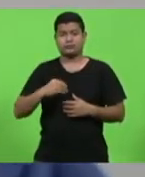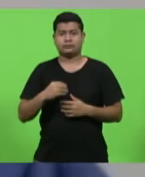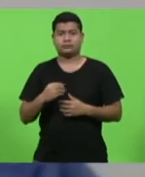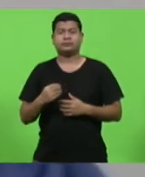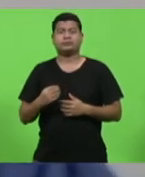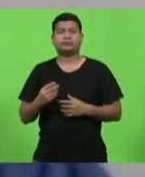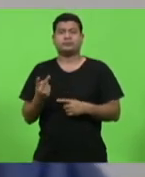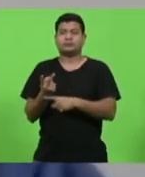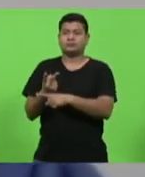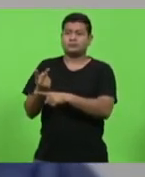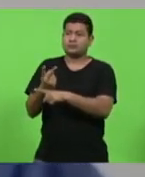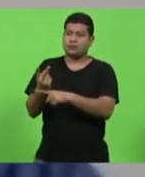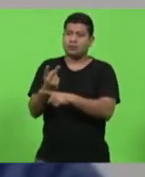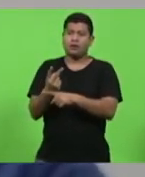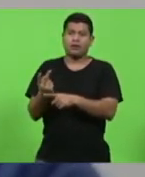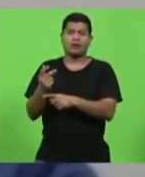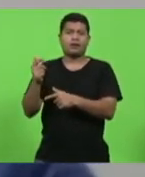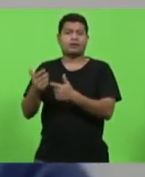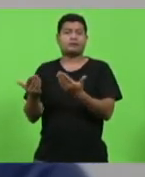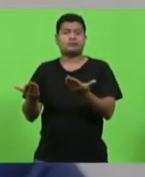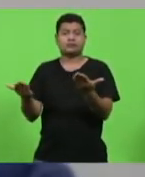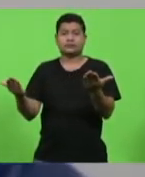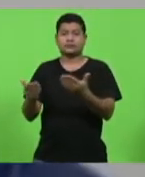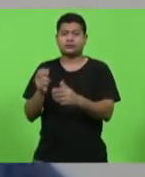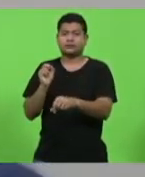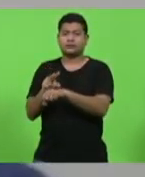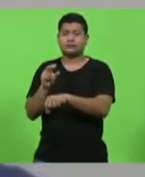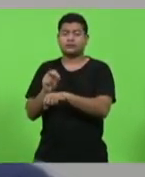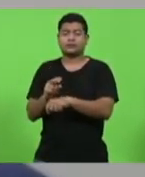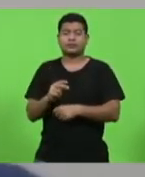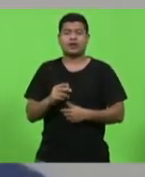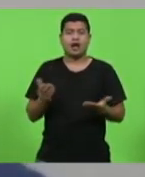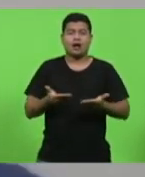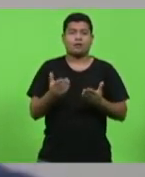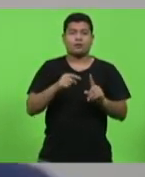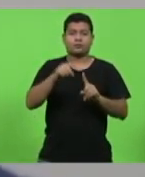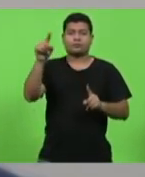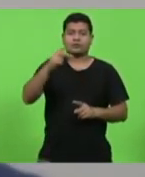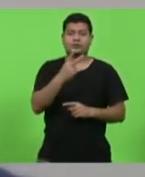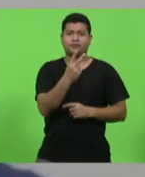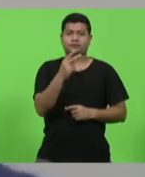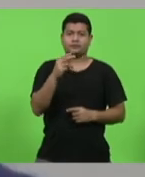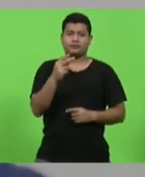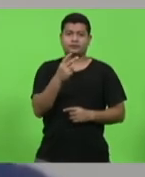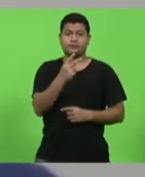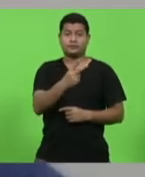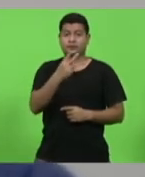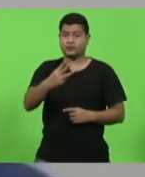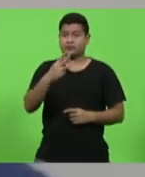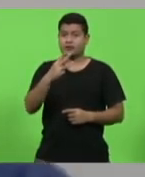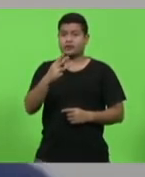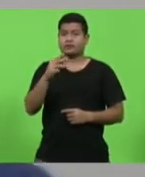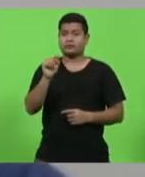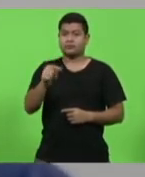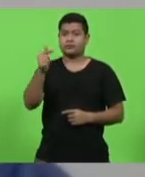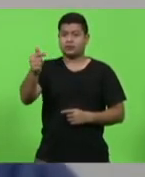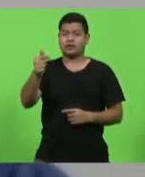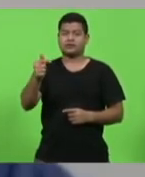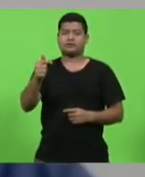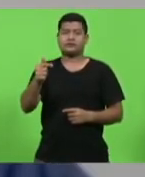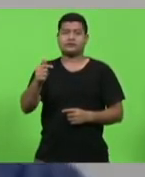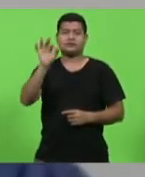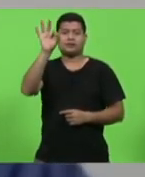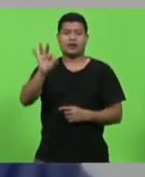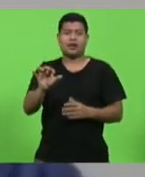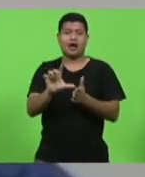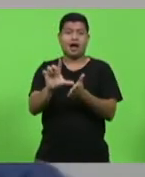emprego, era de 23,7% antes da reforma e hoje está